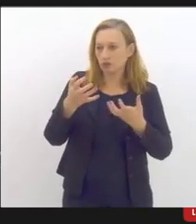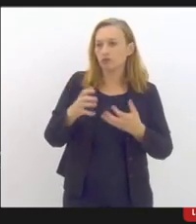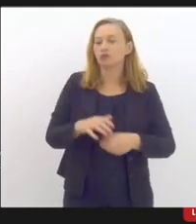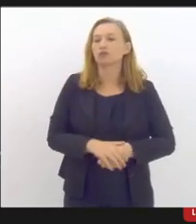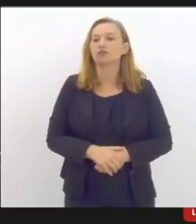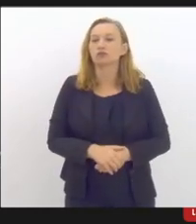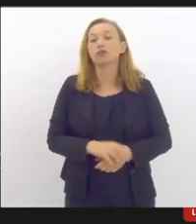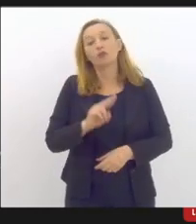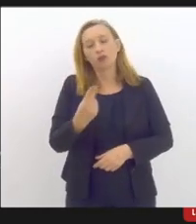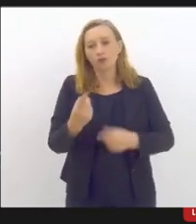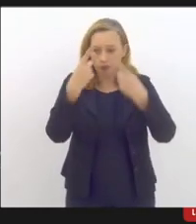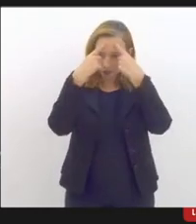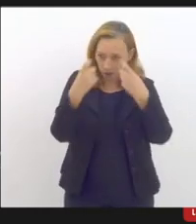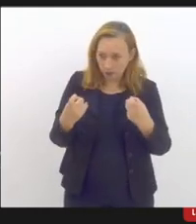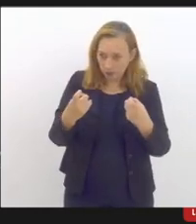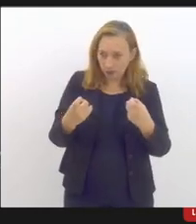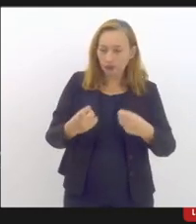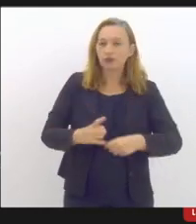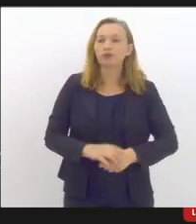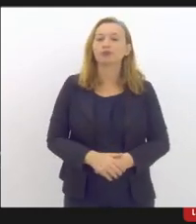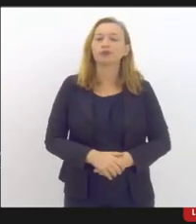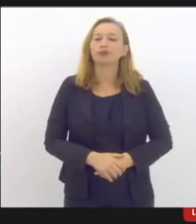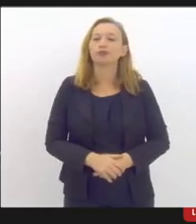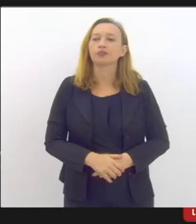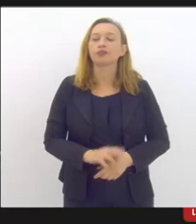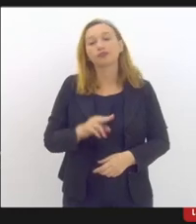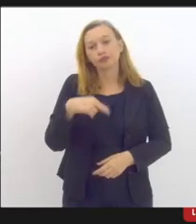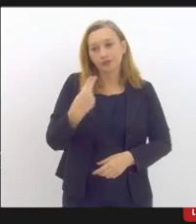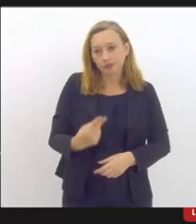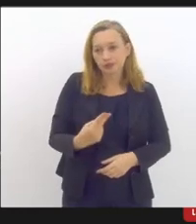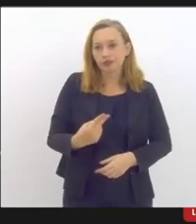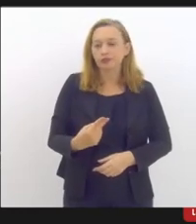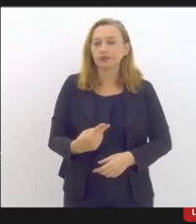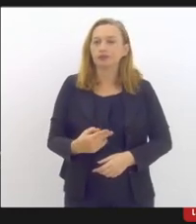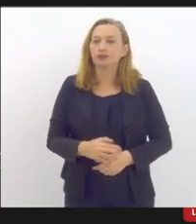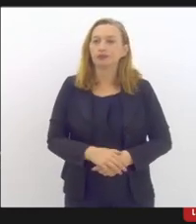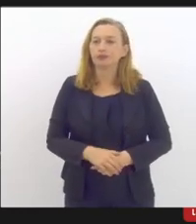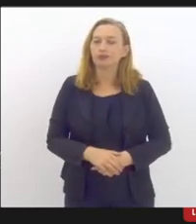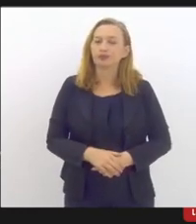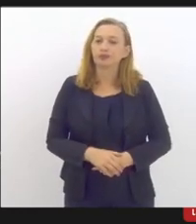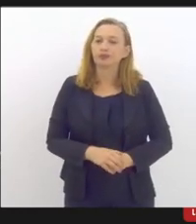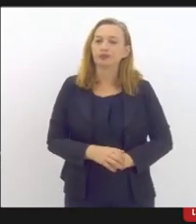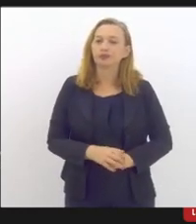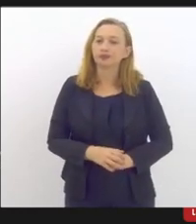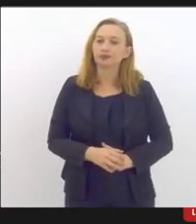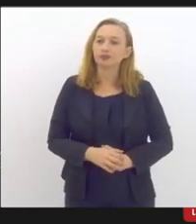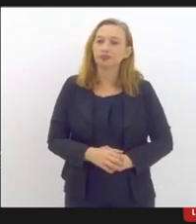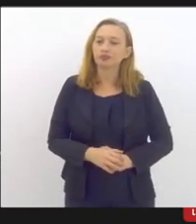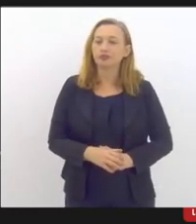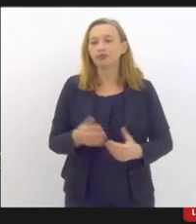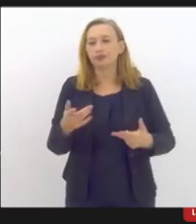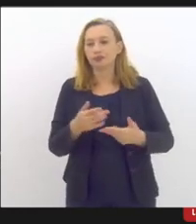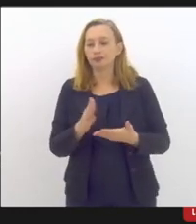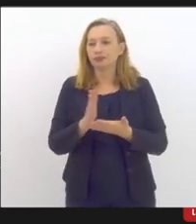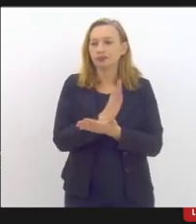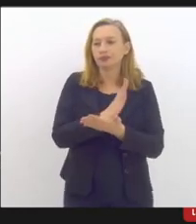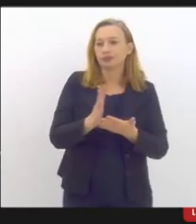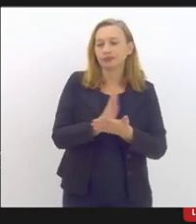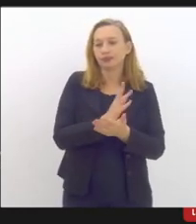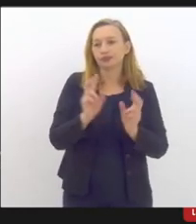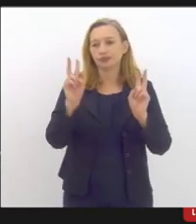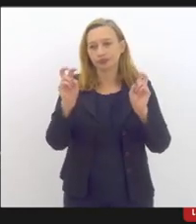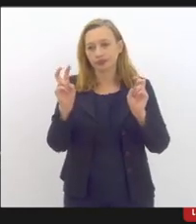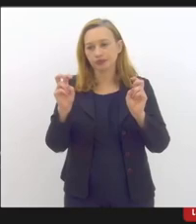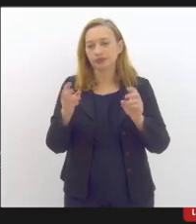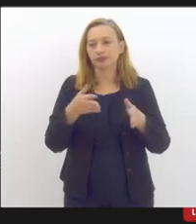violência né autoinfligida ou declaração dessa tentativa e aí muitas questões referentes à dificuldade